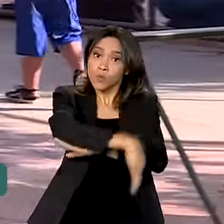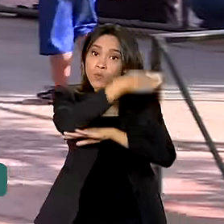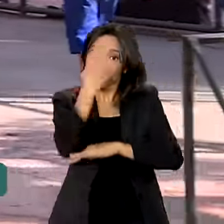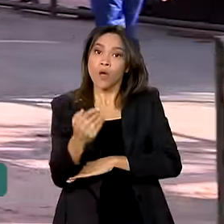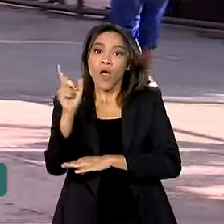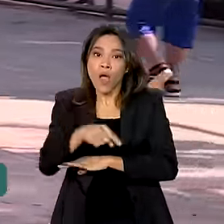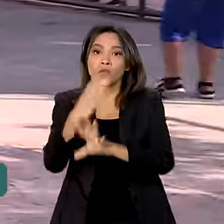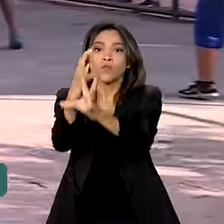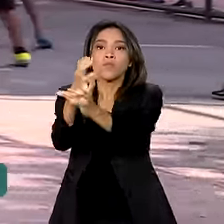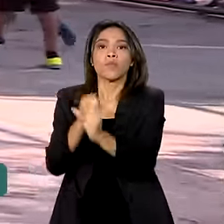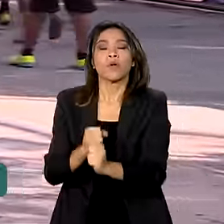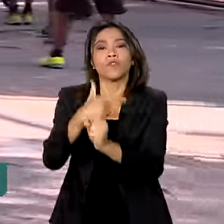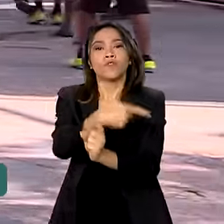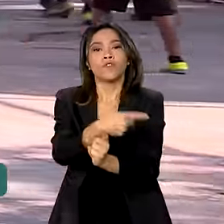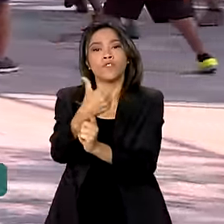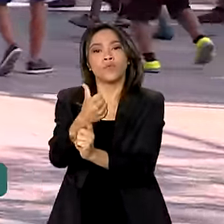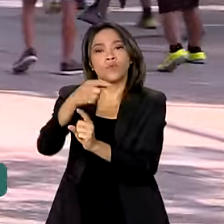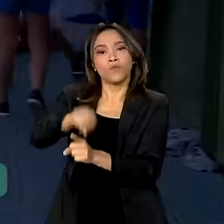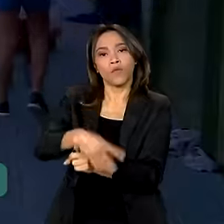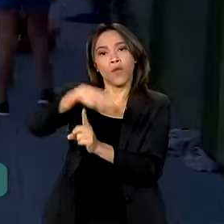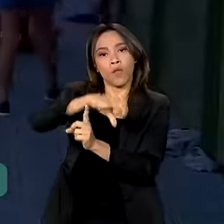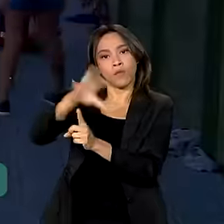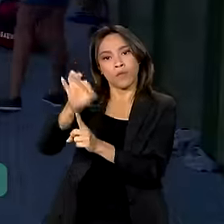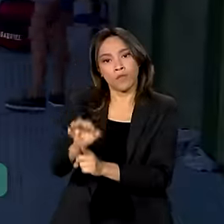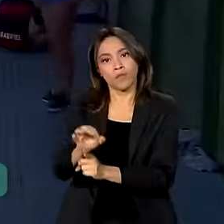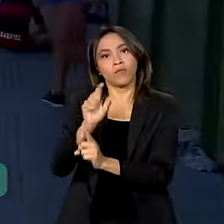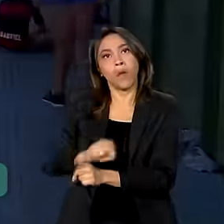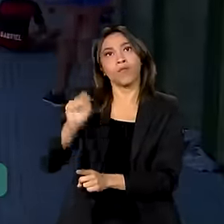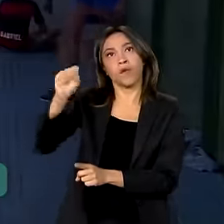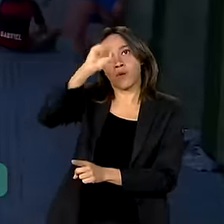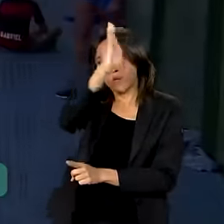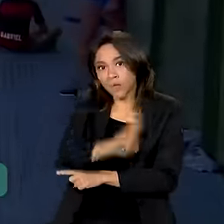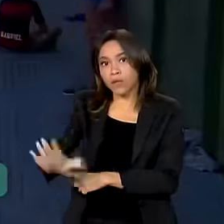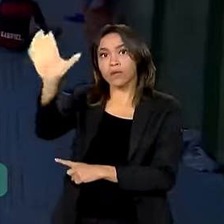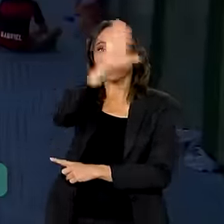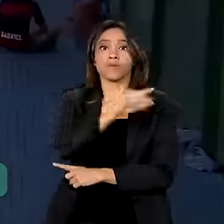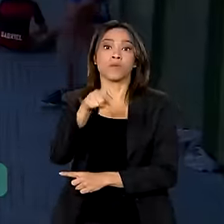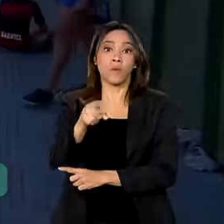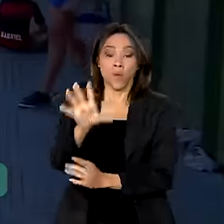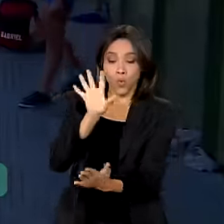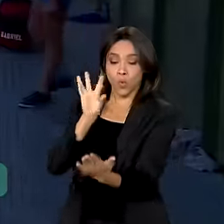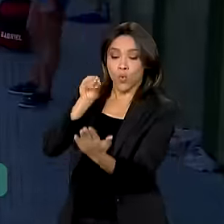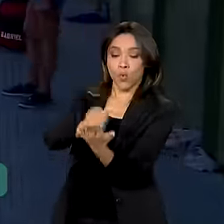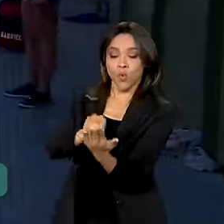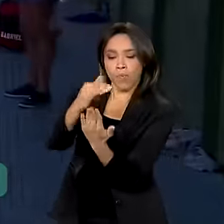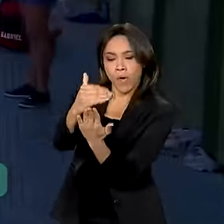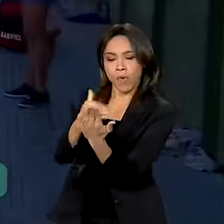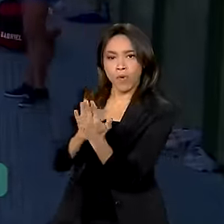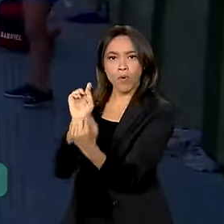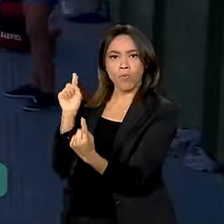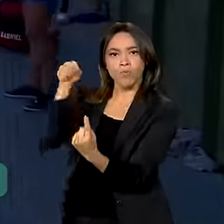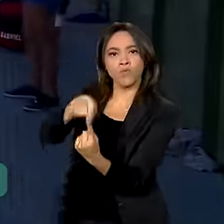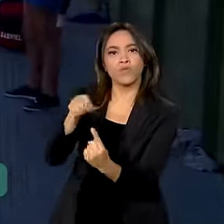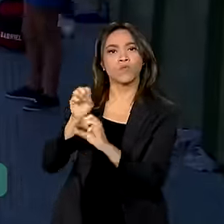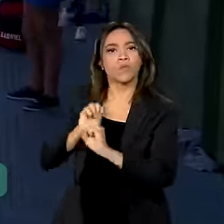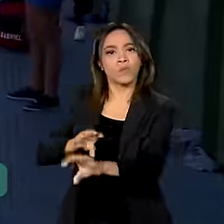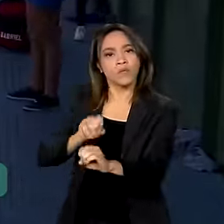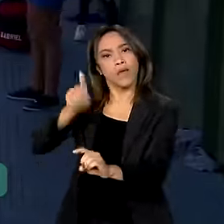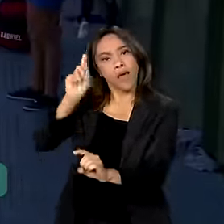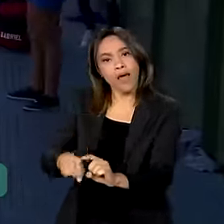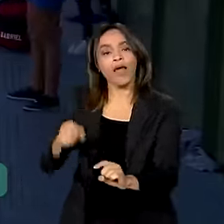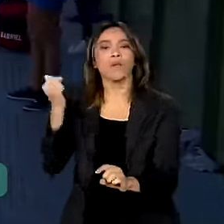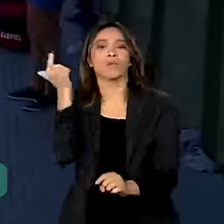,9% do total de matrículas. A meta estabelecida no Plano Nacional de Educação é chegar a